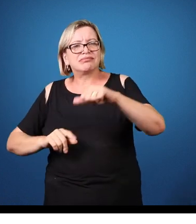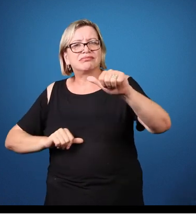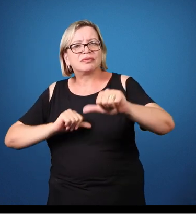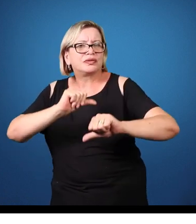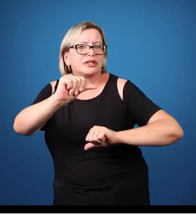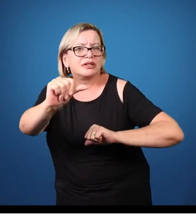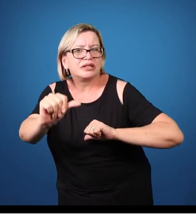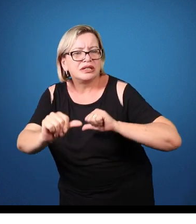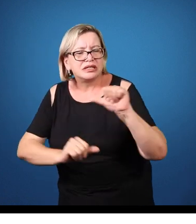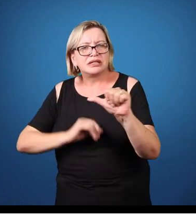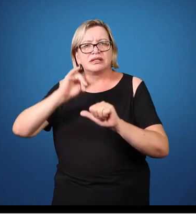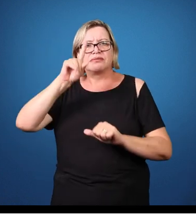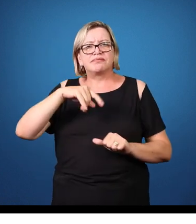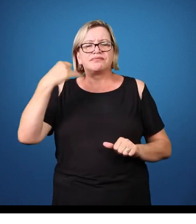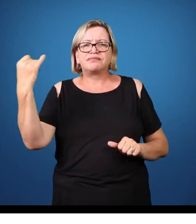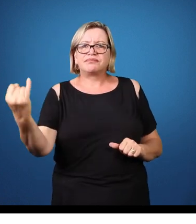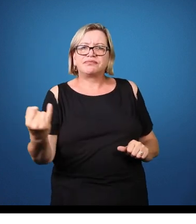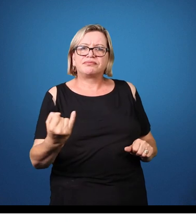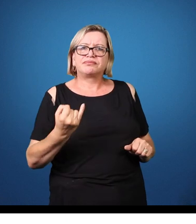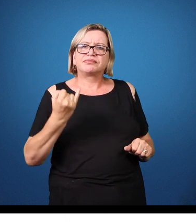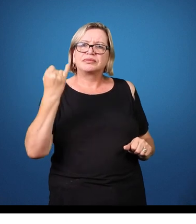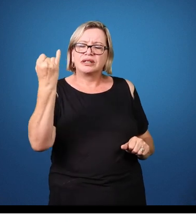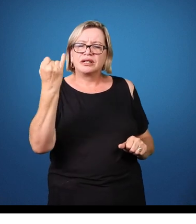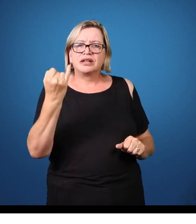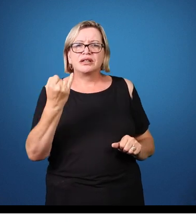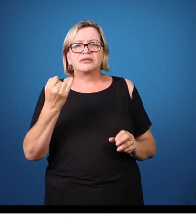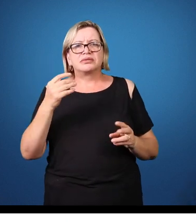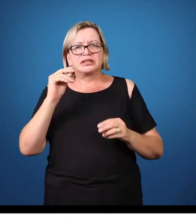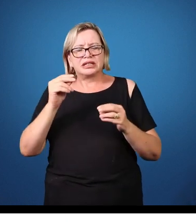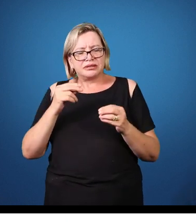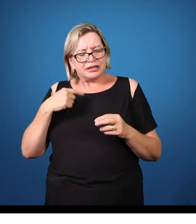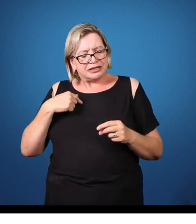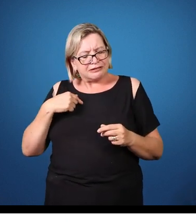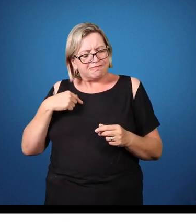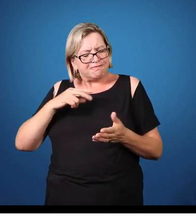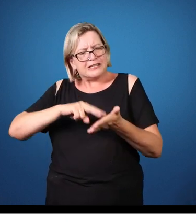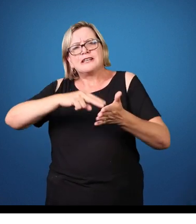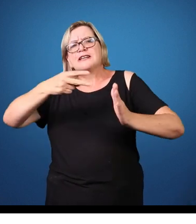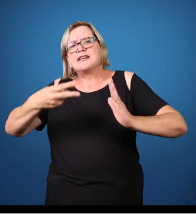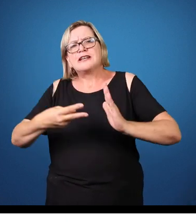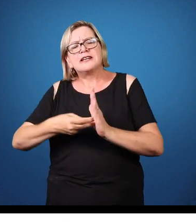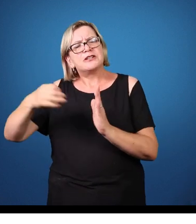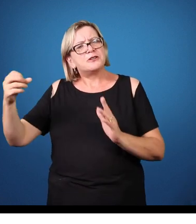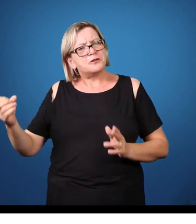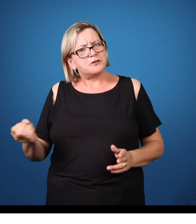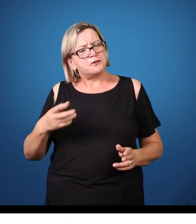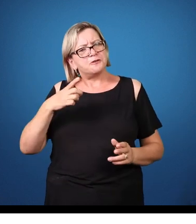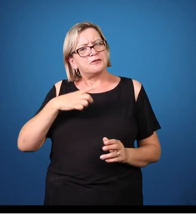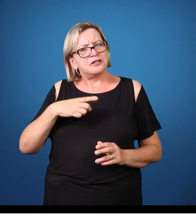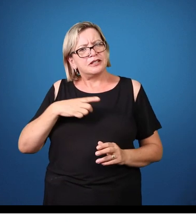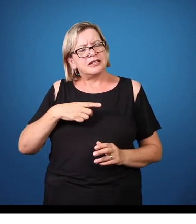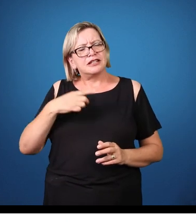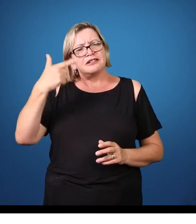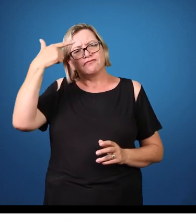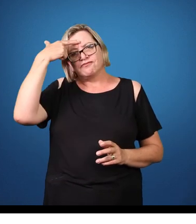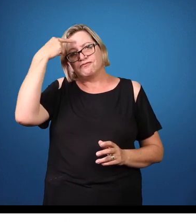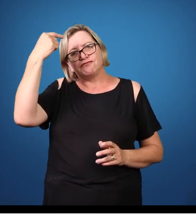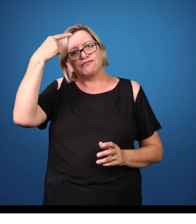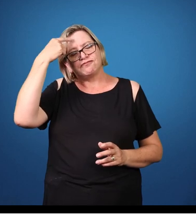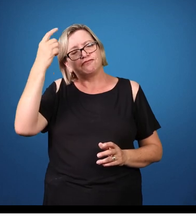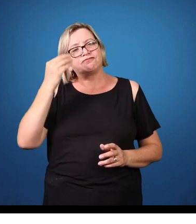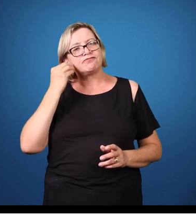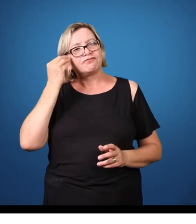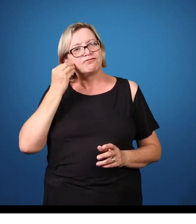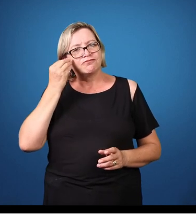ressignificar essa experiência universitária, né? De o que que eu quero construir pro meu futuro, enfim.